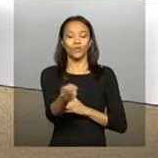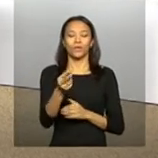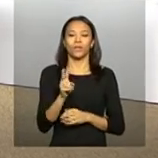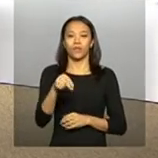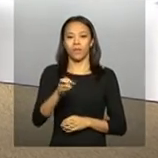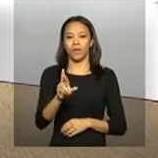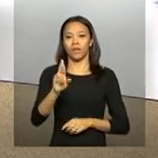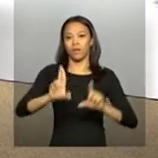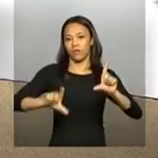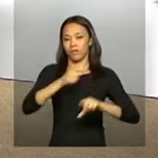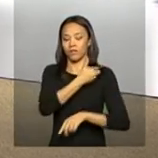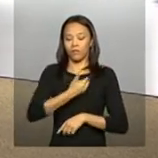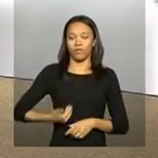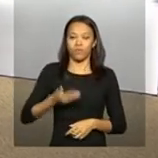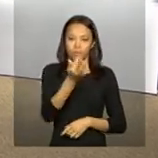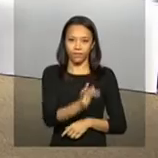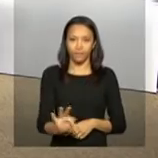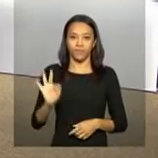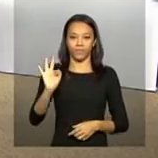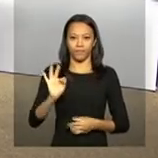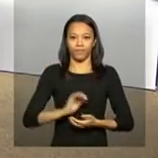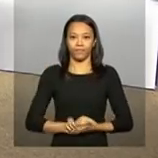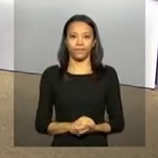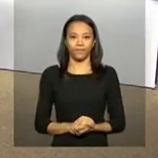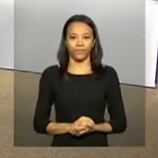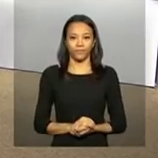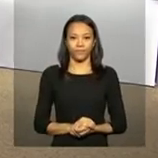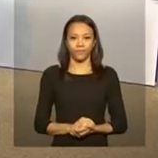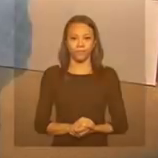com a gente na NBR, a TV do Governo Federal.